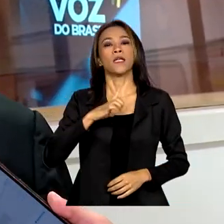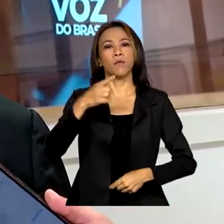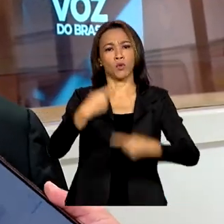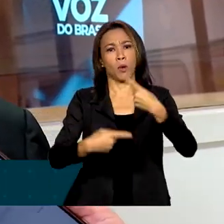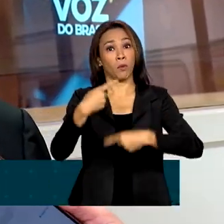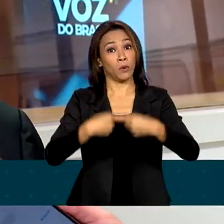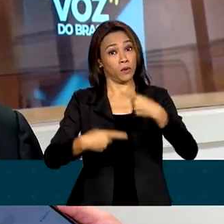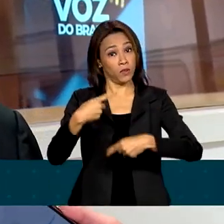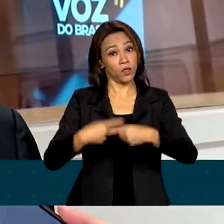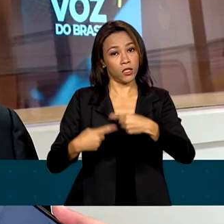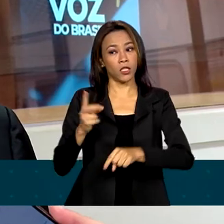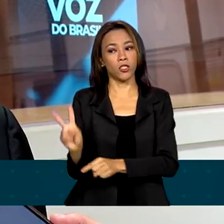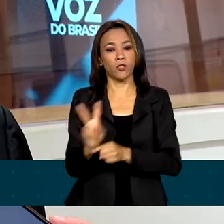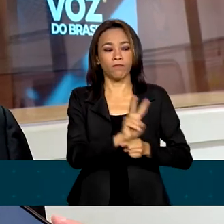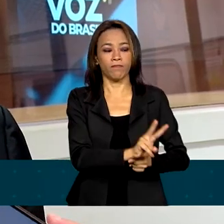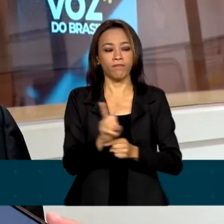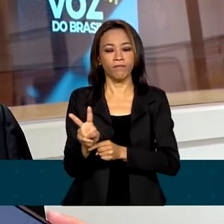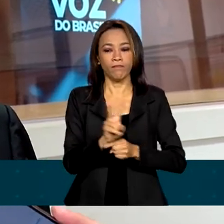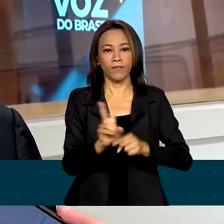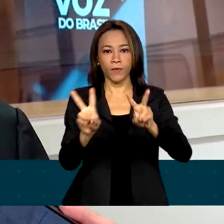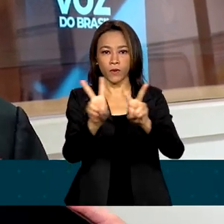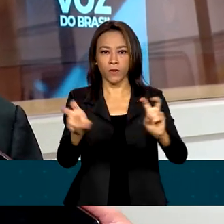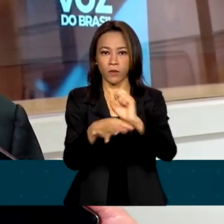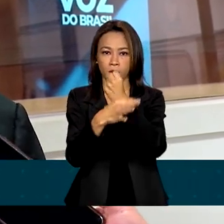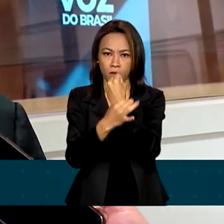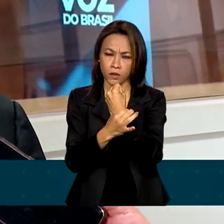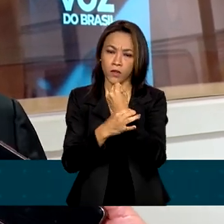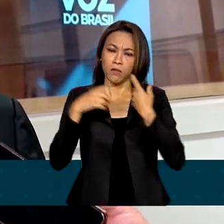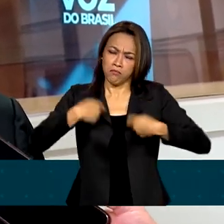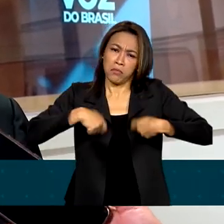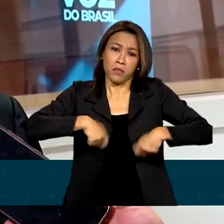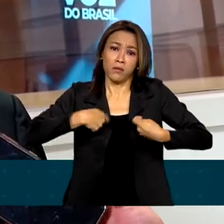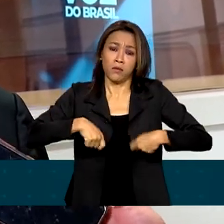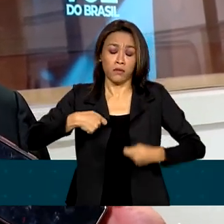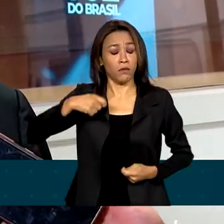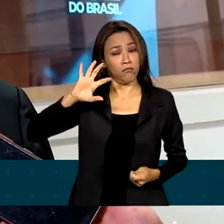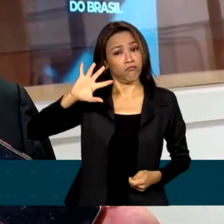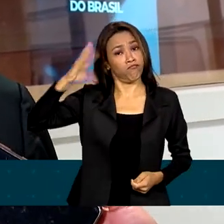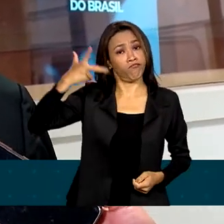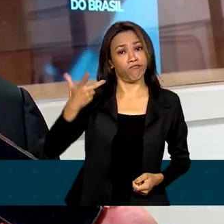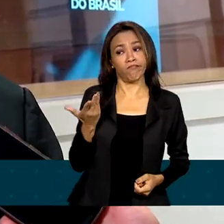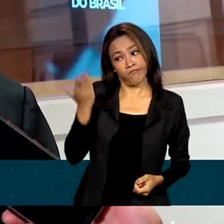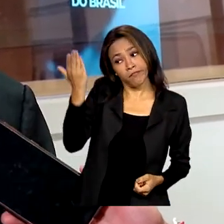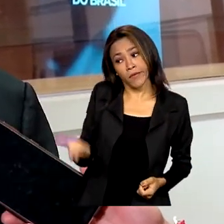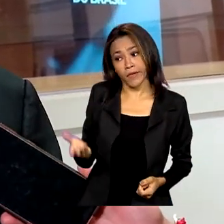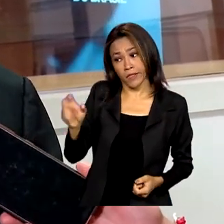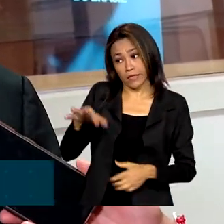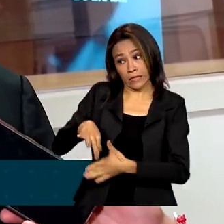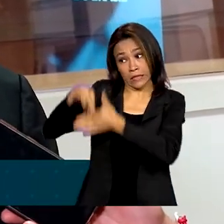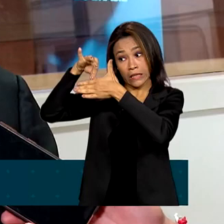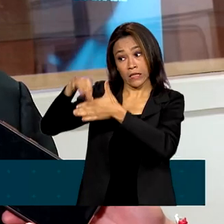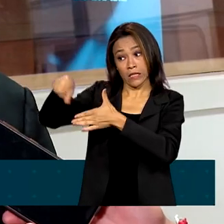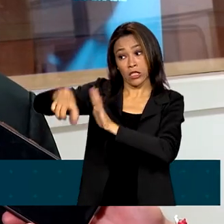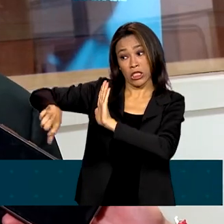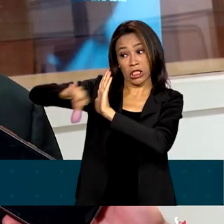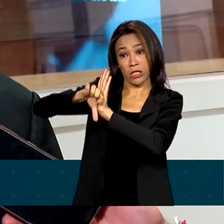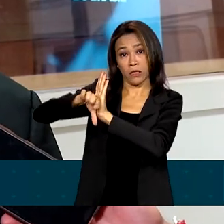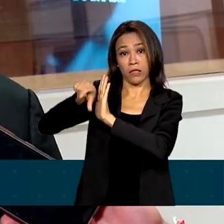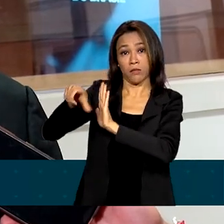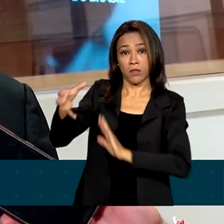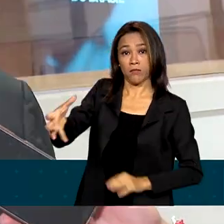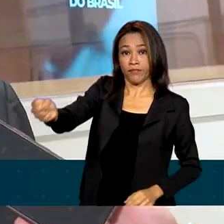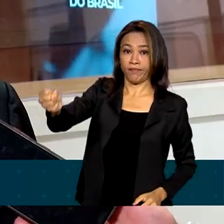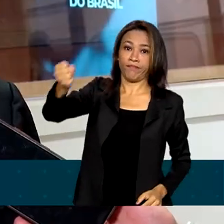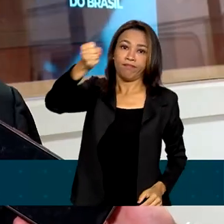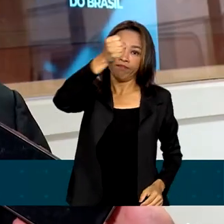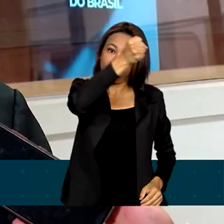permanente em relação à segurança pública. Surgiu a necessidade de haver a transferência desse líder, de uma organização criminosa